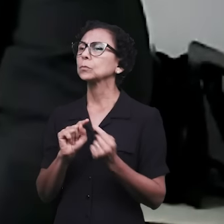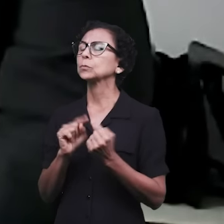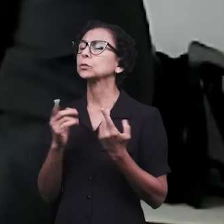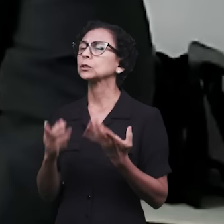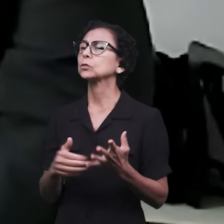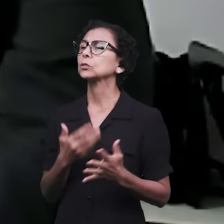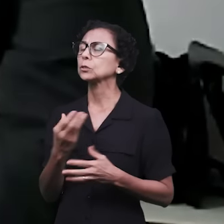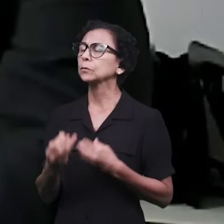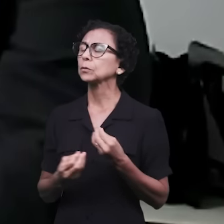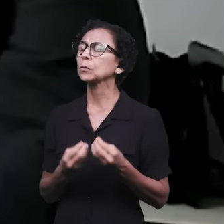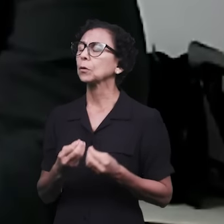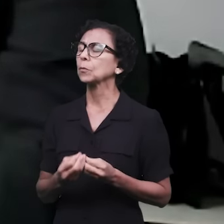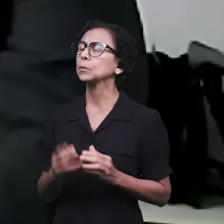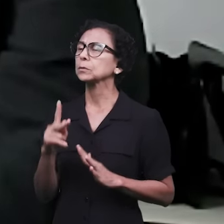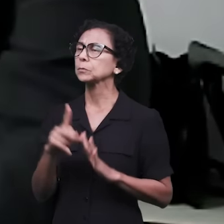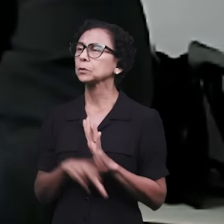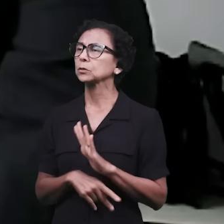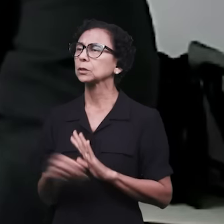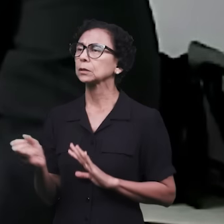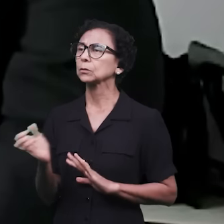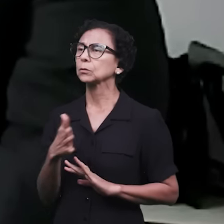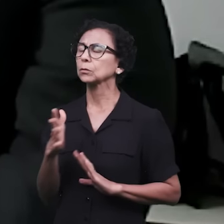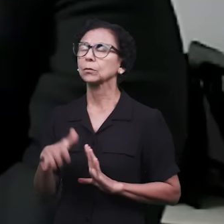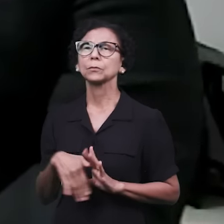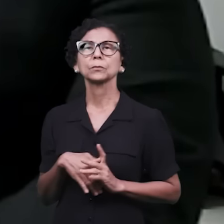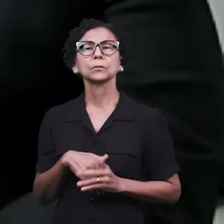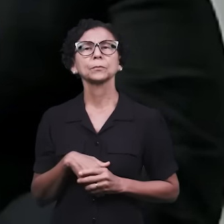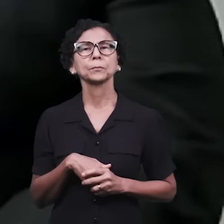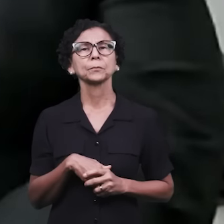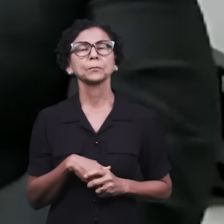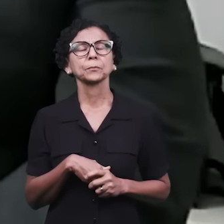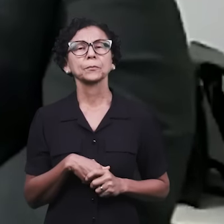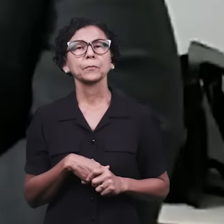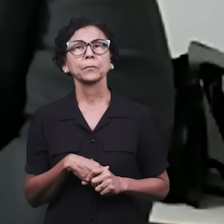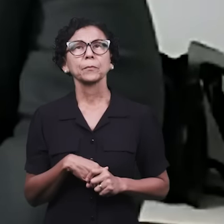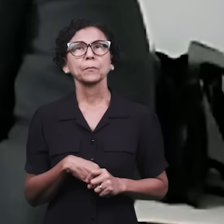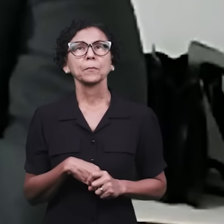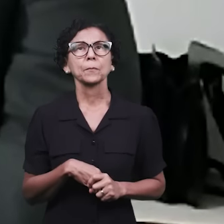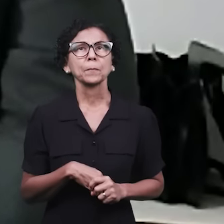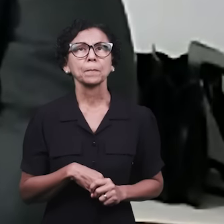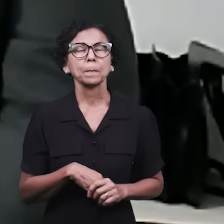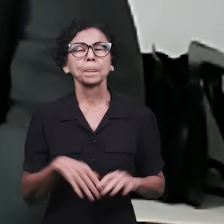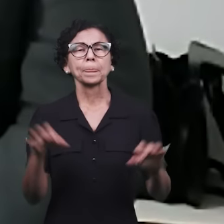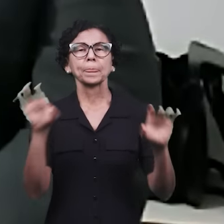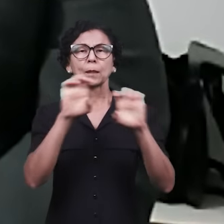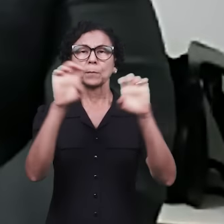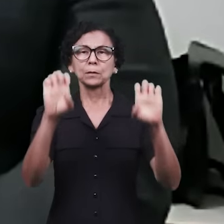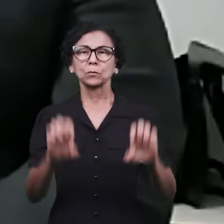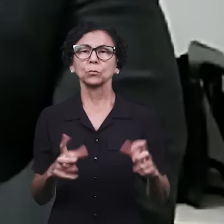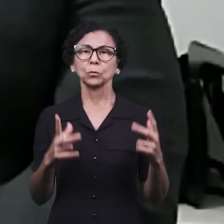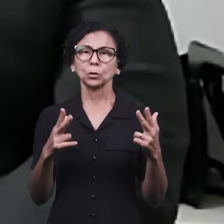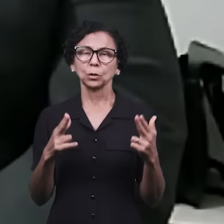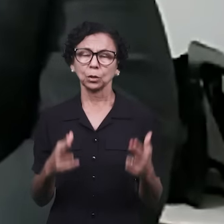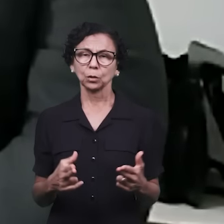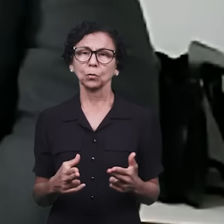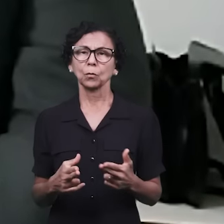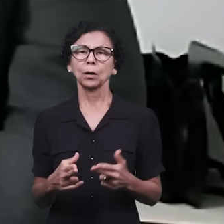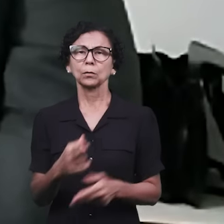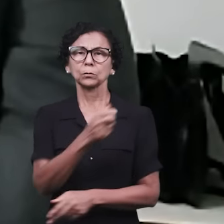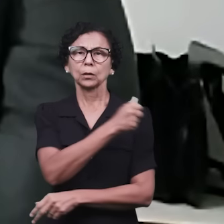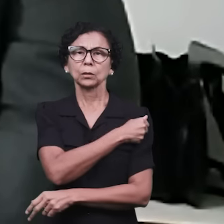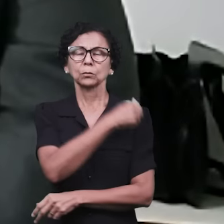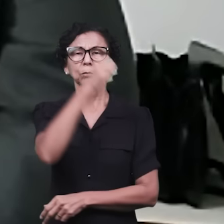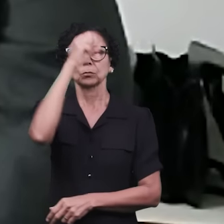para a implantação desse novo projeto aqui na nossa área? Amém, nós temos a mesma estrutura do projeto Aprendiz, nós